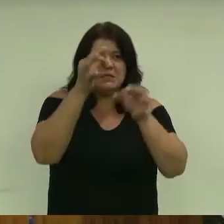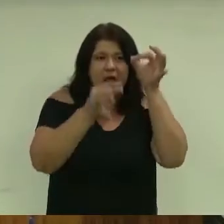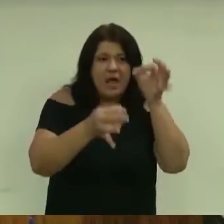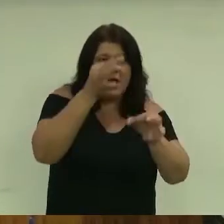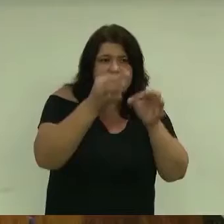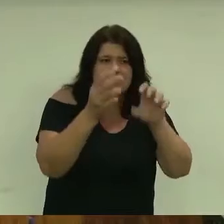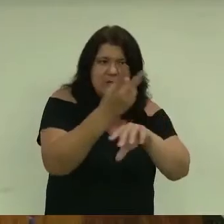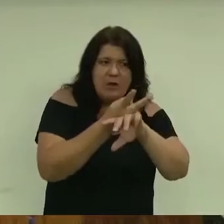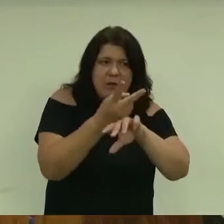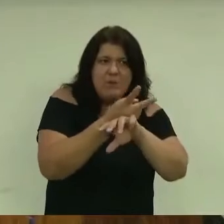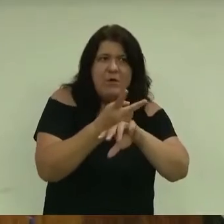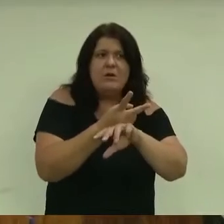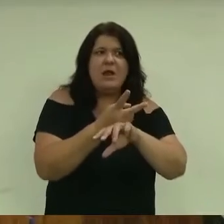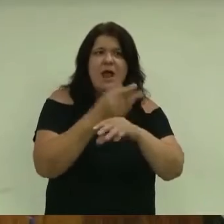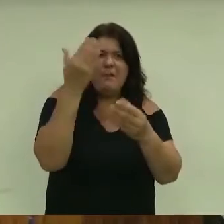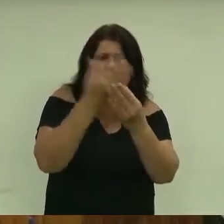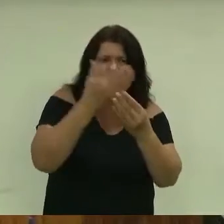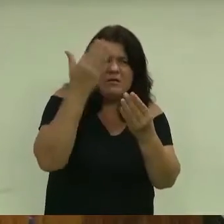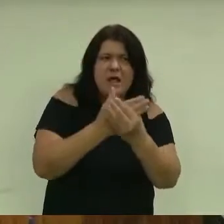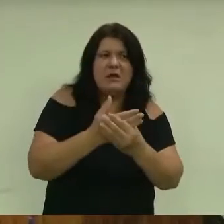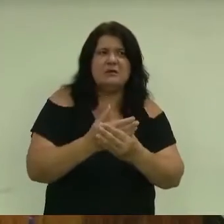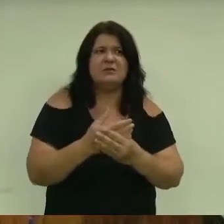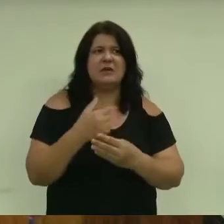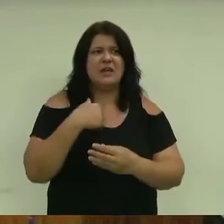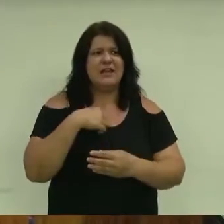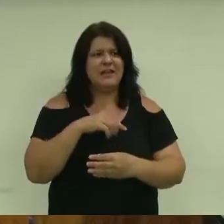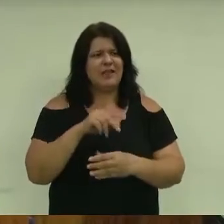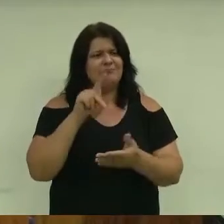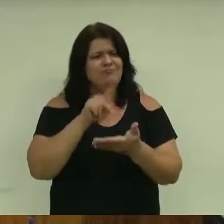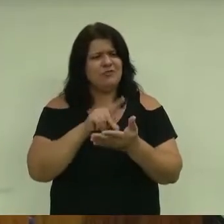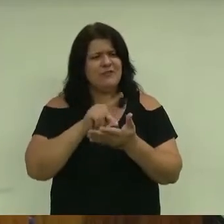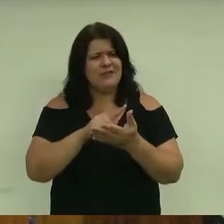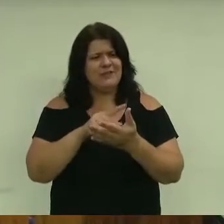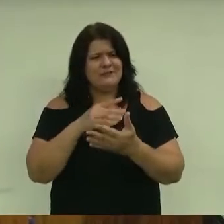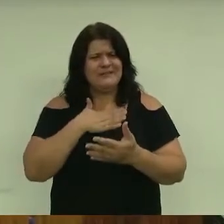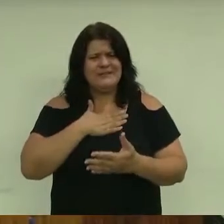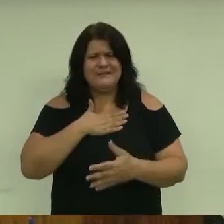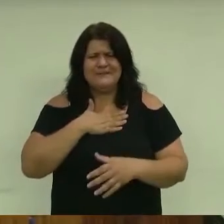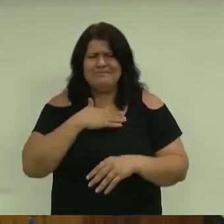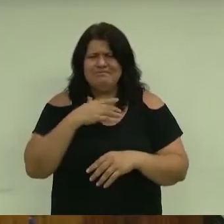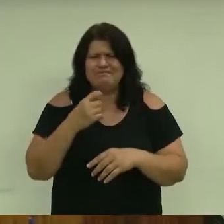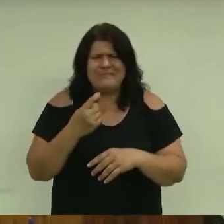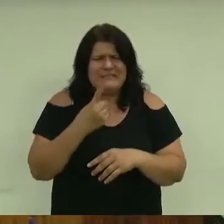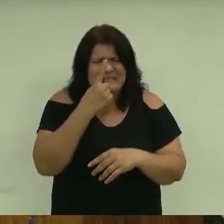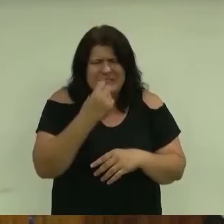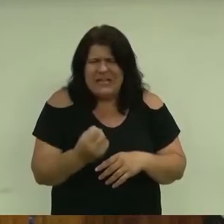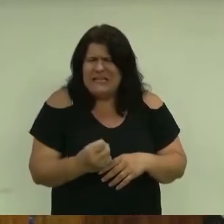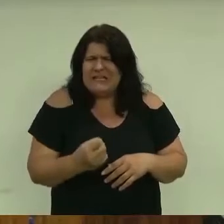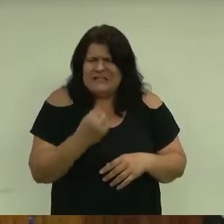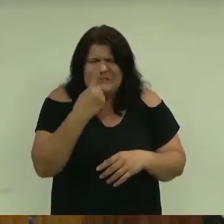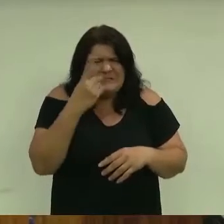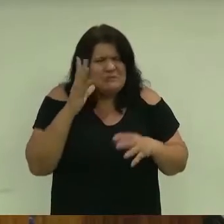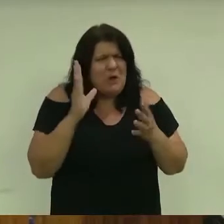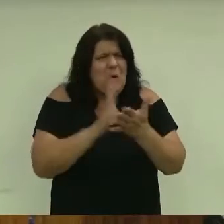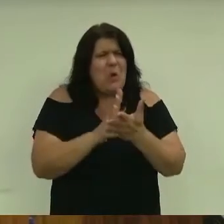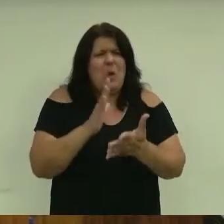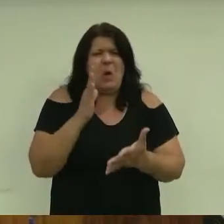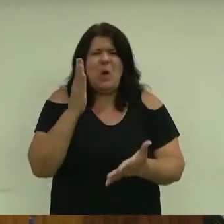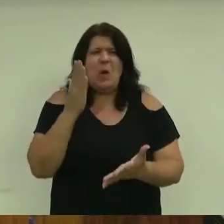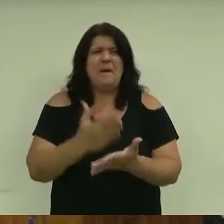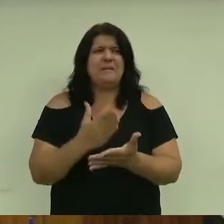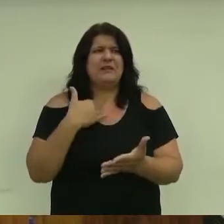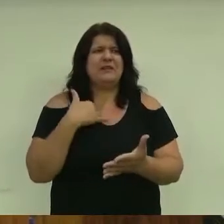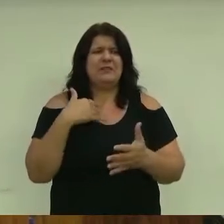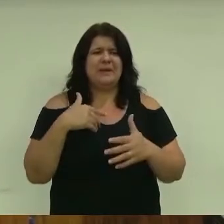para o caso. Então, eu fiquei de verdade indignado. Algumas pessoas postaram nas suas redes sociais. E eu, na minha